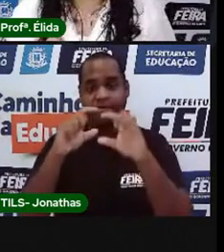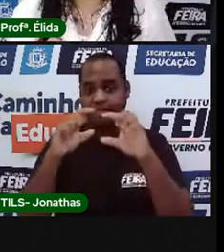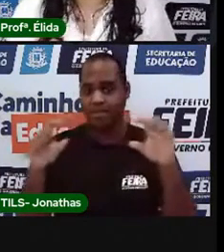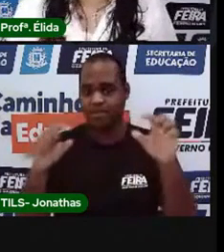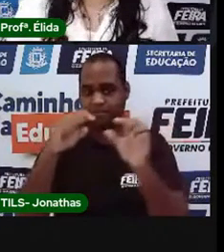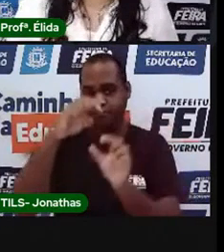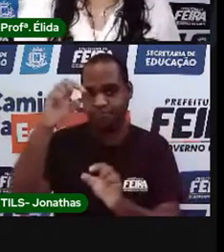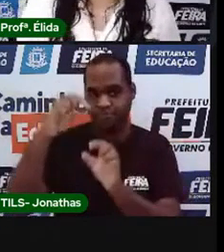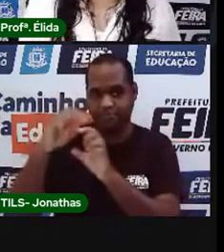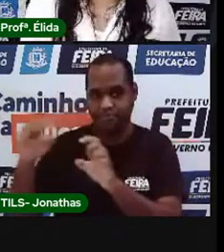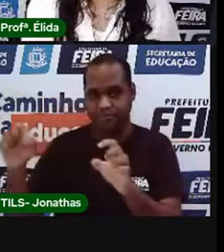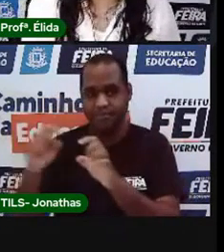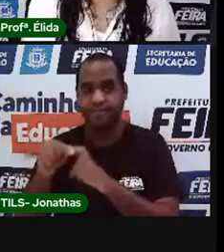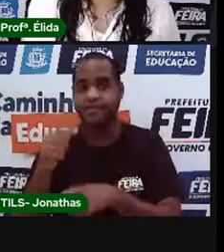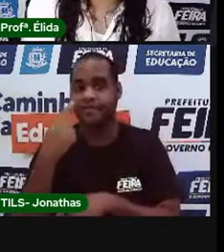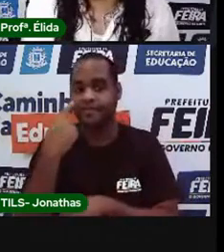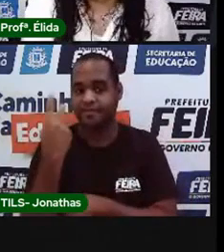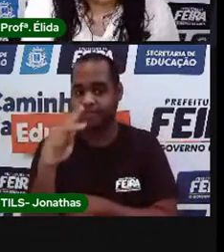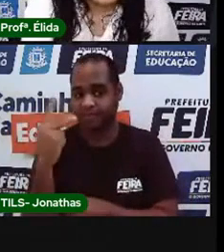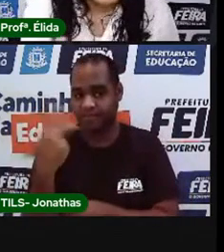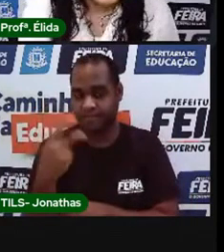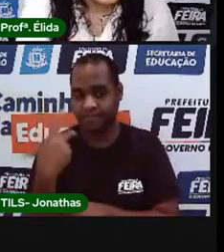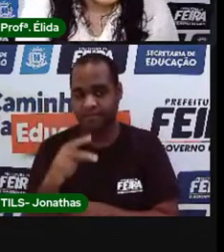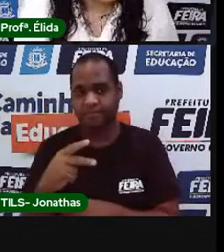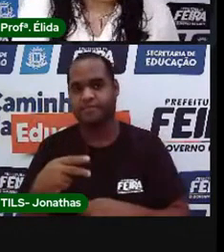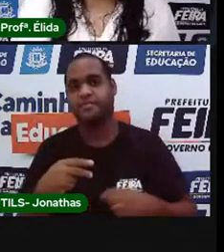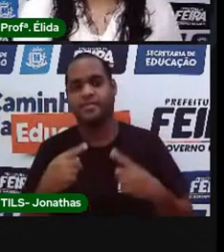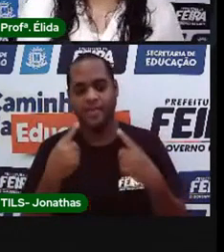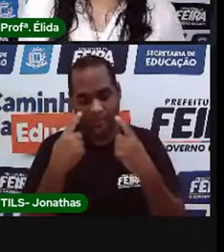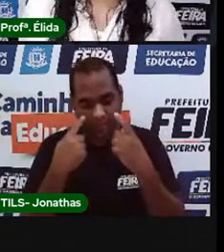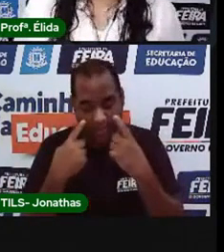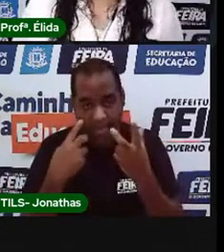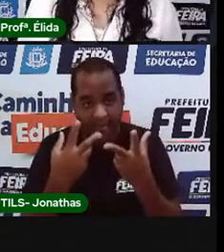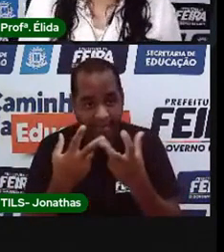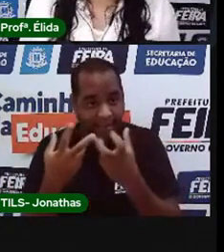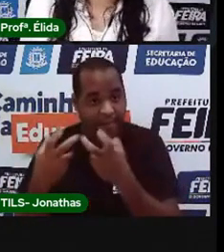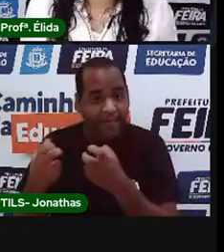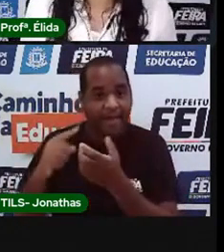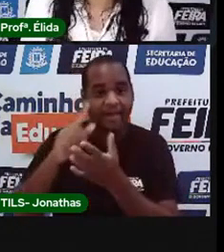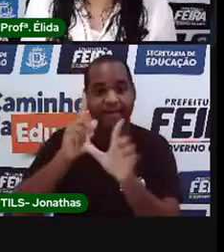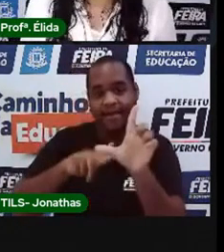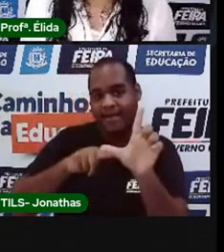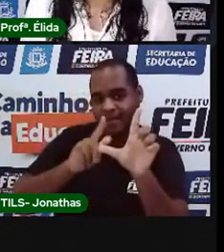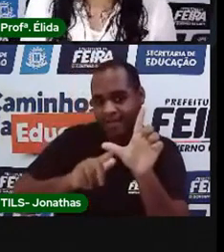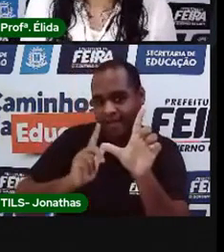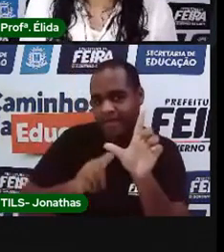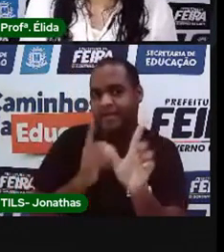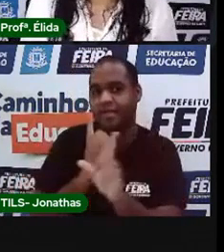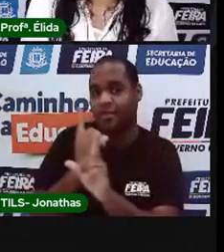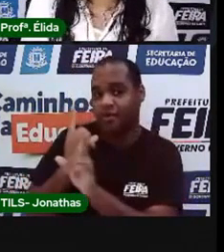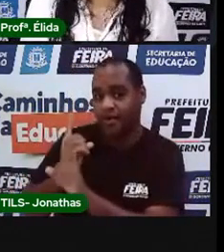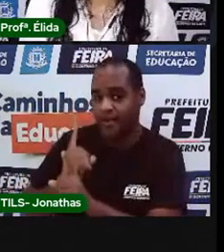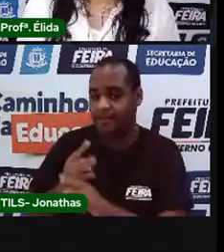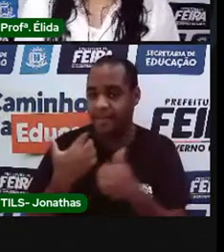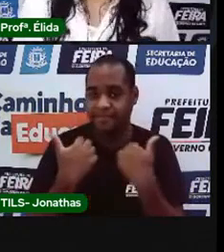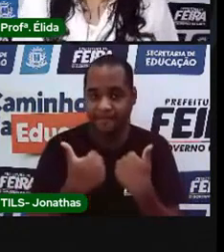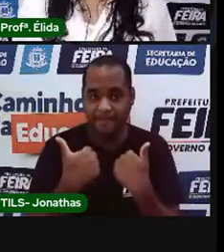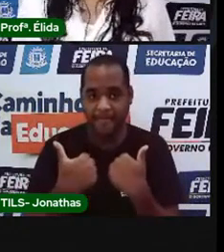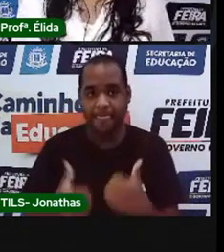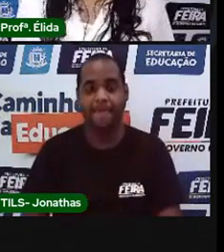dar um tempinho para você olhar todas as letras e tentar encontrá-las. Tudo bem?